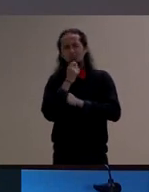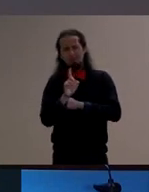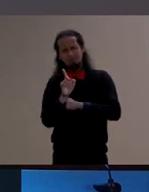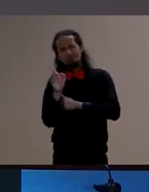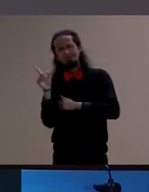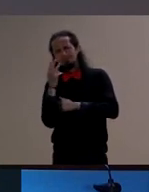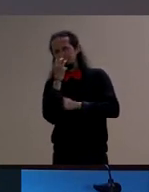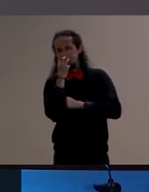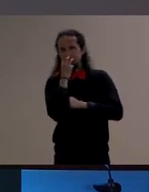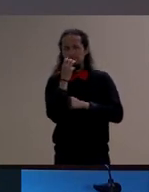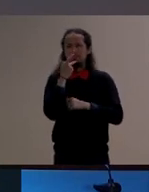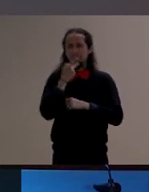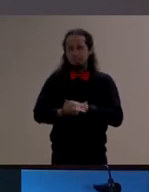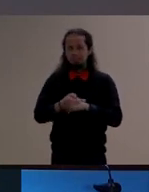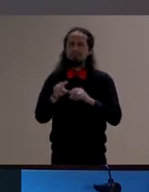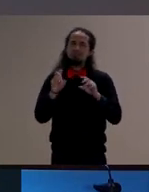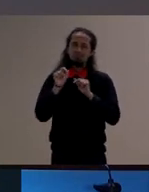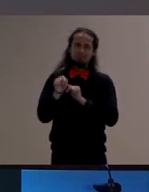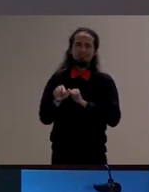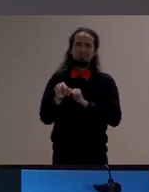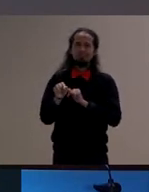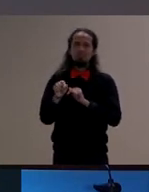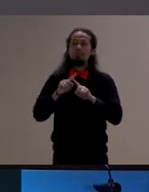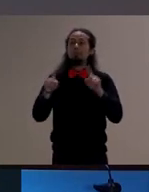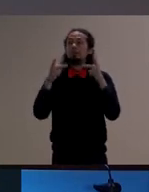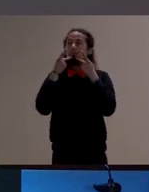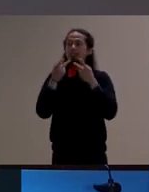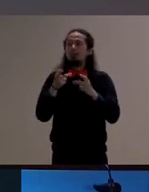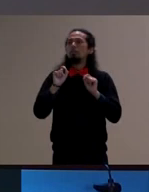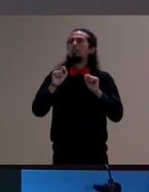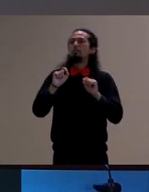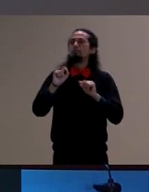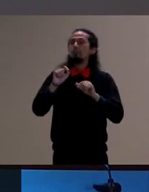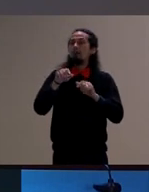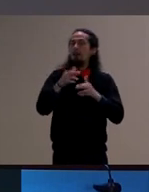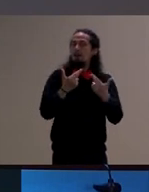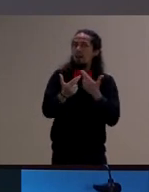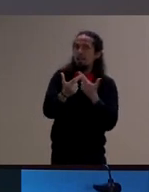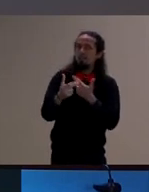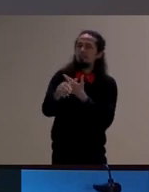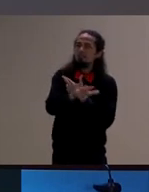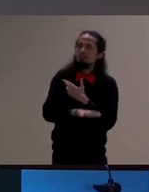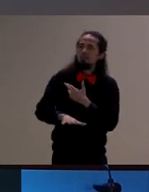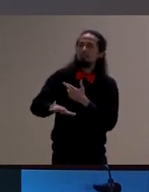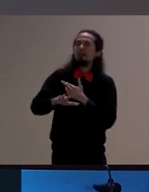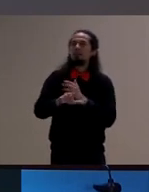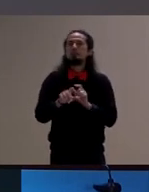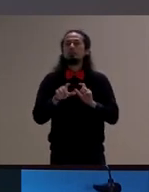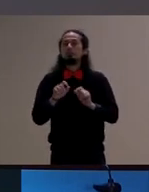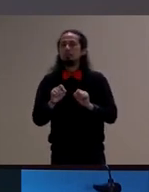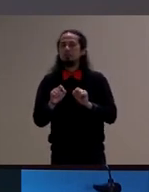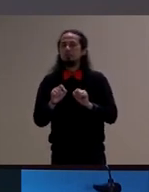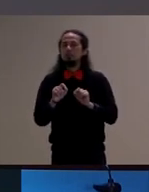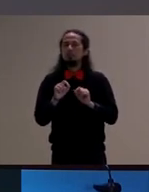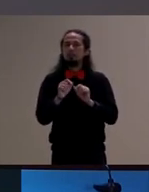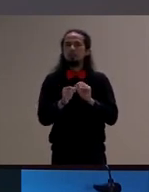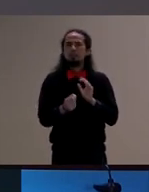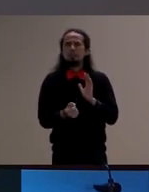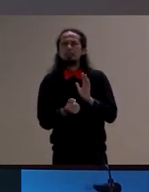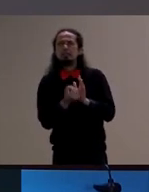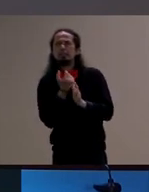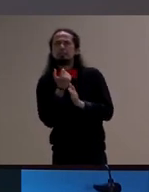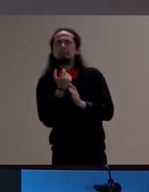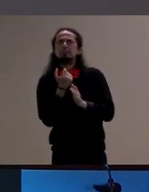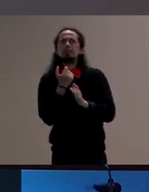dizendo um pouco que as brincadeiras são esse espaço onde a criança não só reproduz